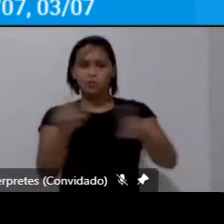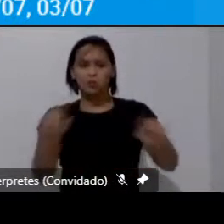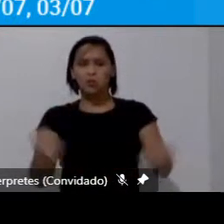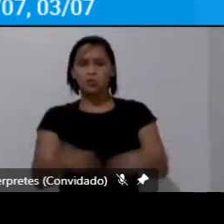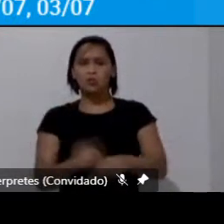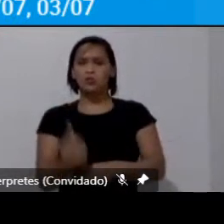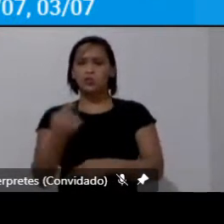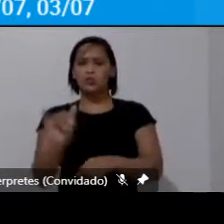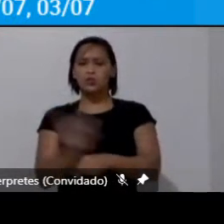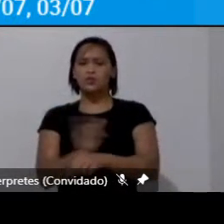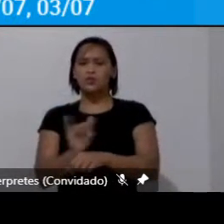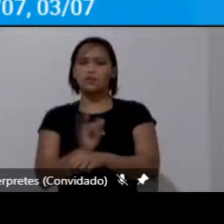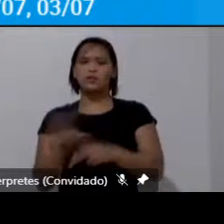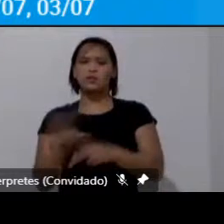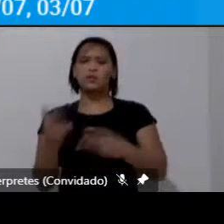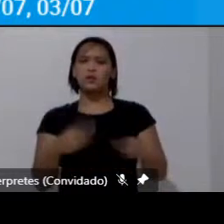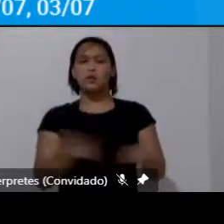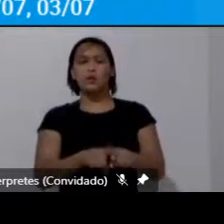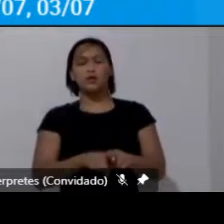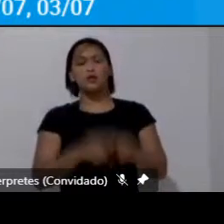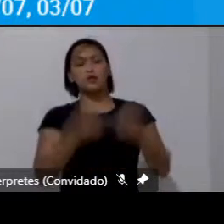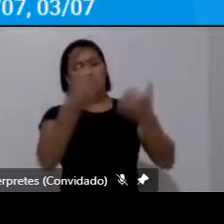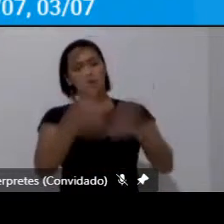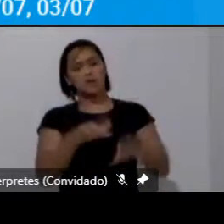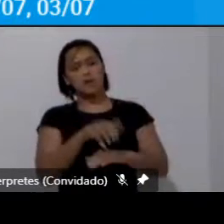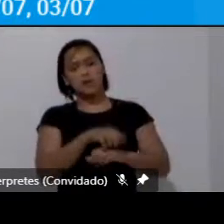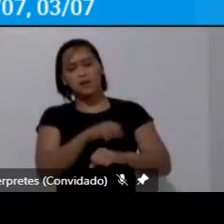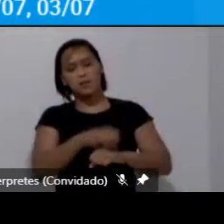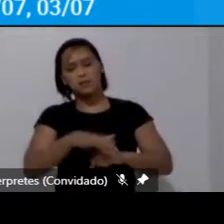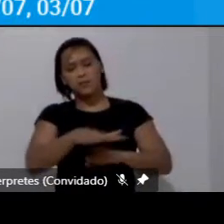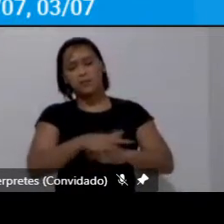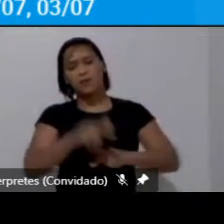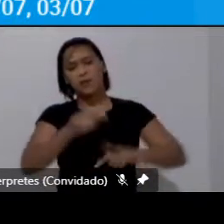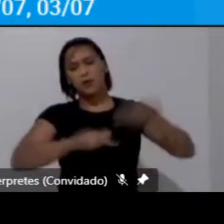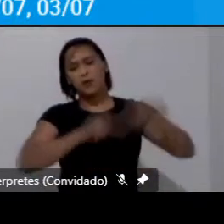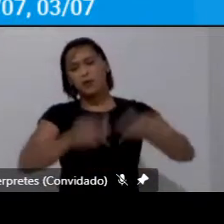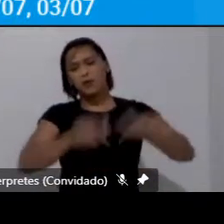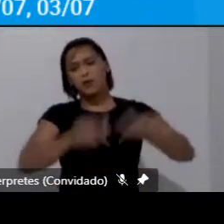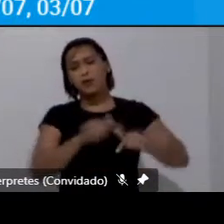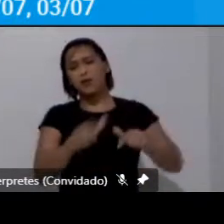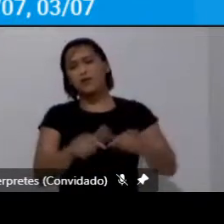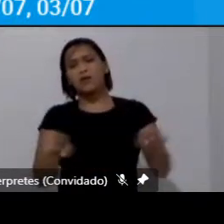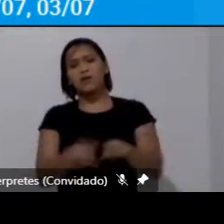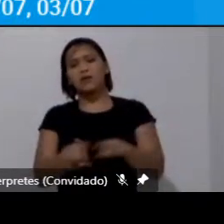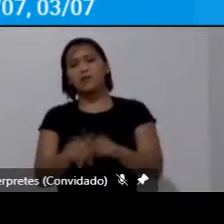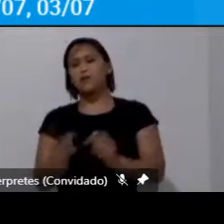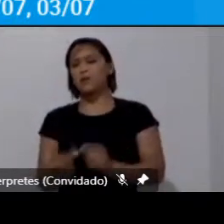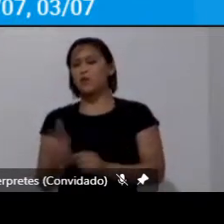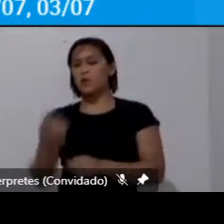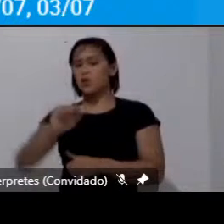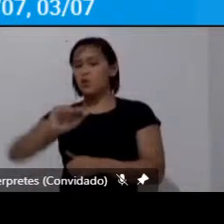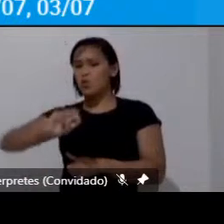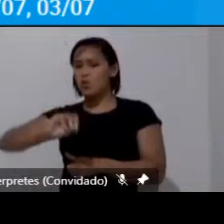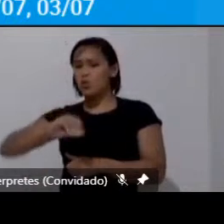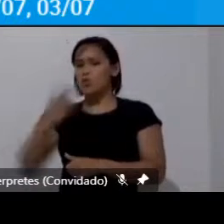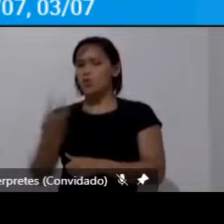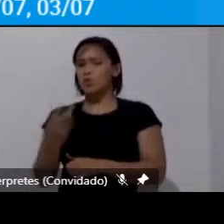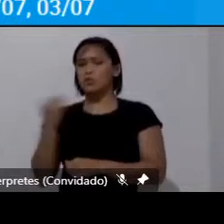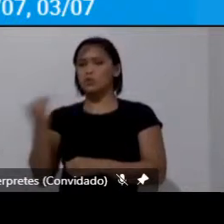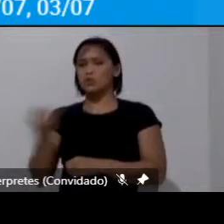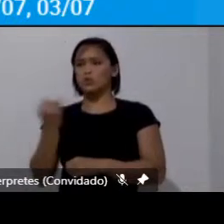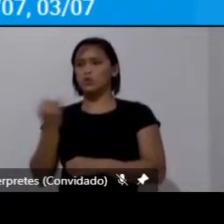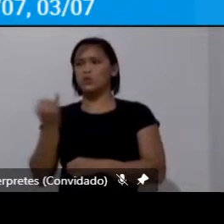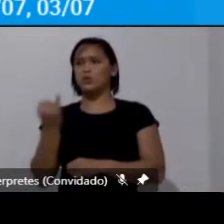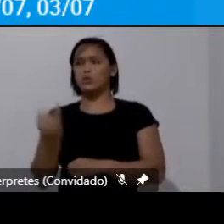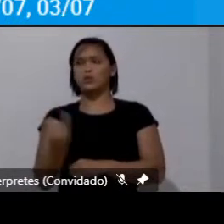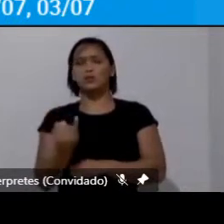e aí então ele passa a trabalhar com uma outra referência de